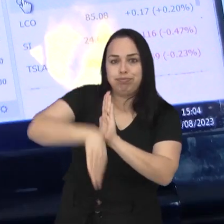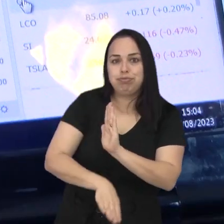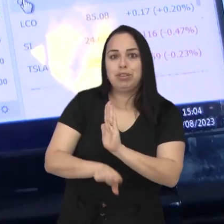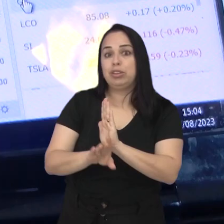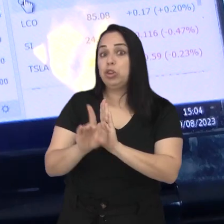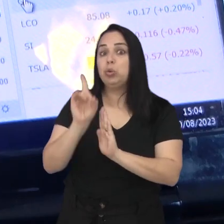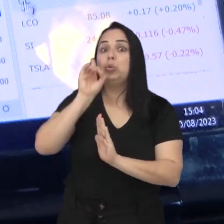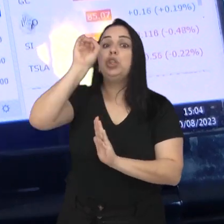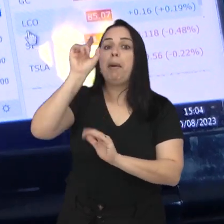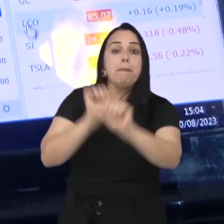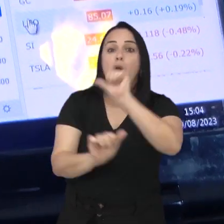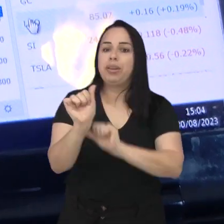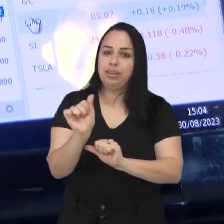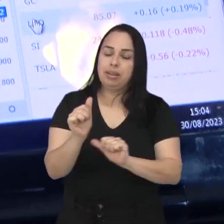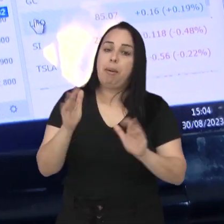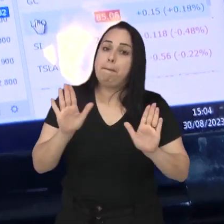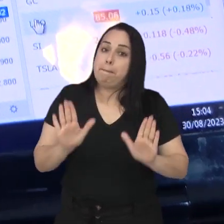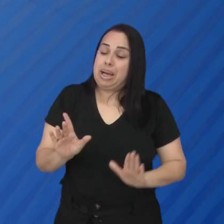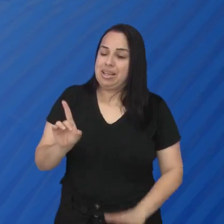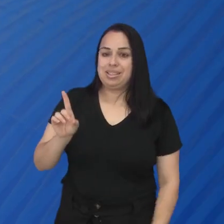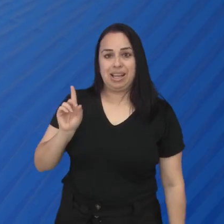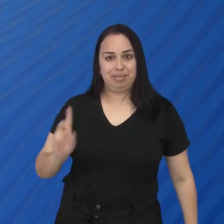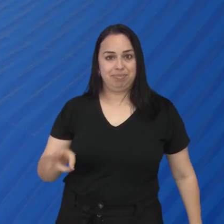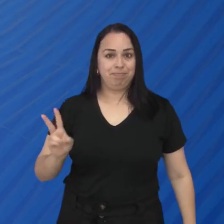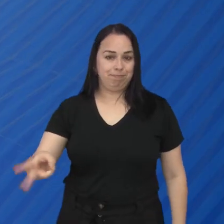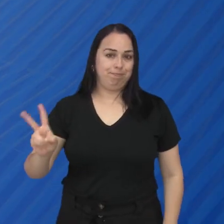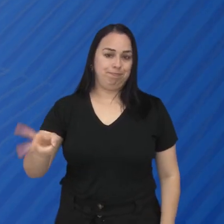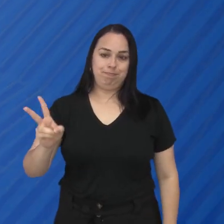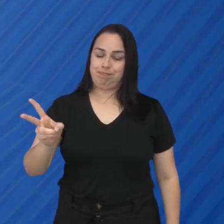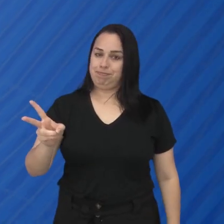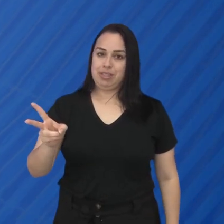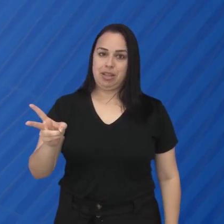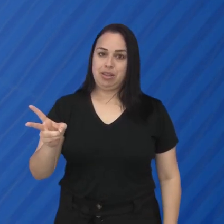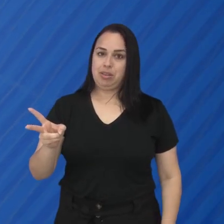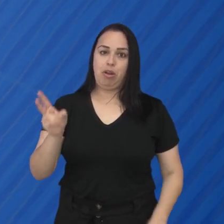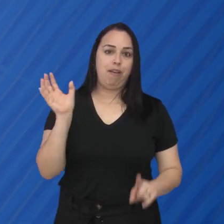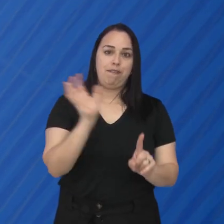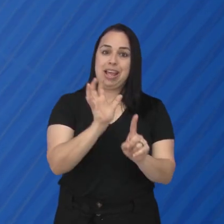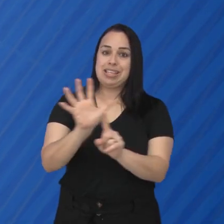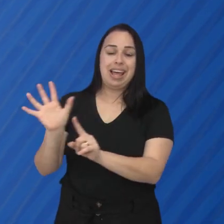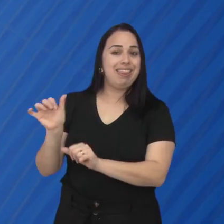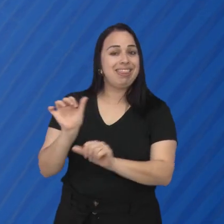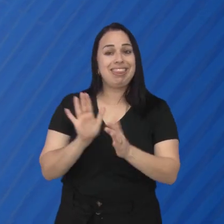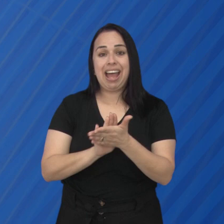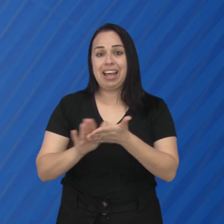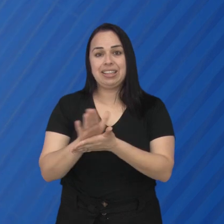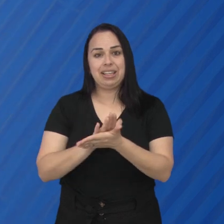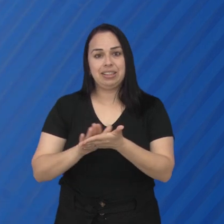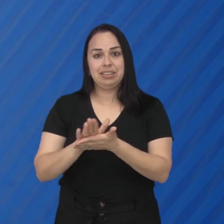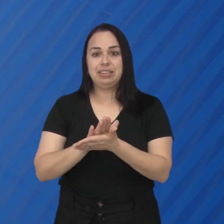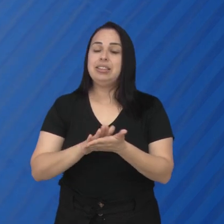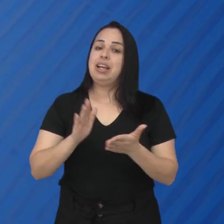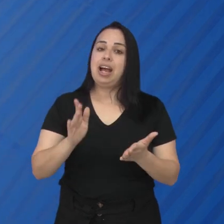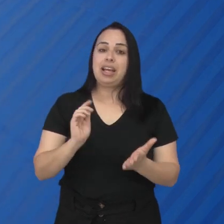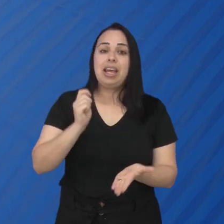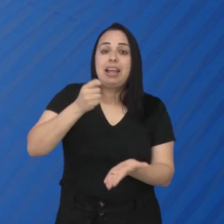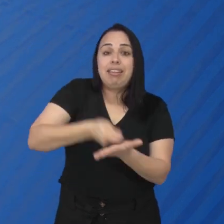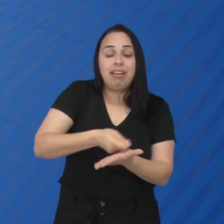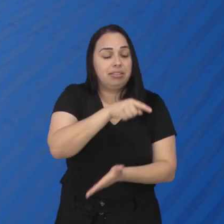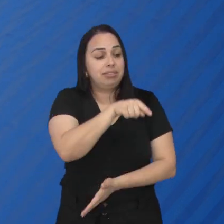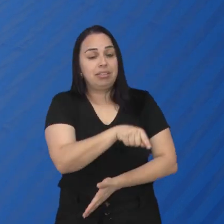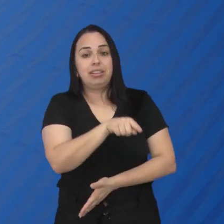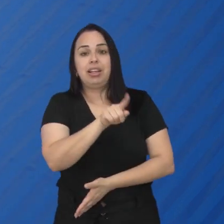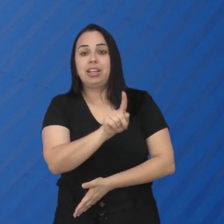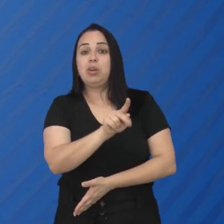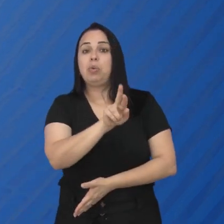desvalorização de um dia para o outro. Já o DREX não tem essa interferência e oscila conforme